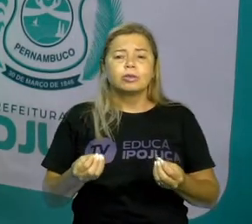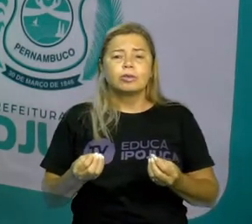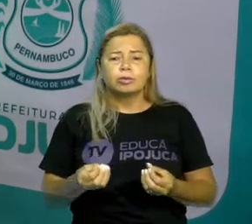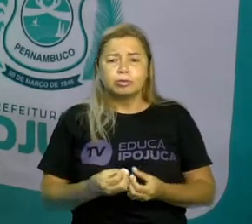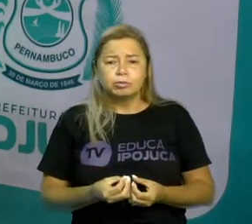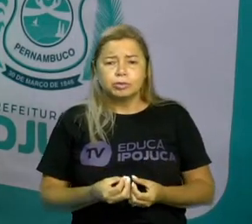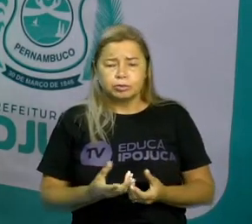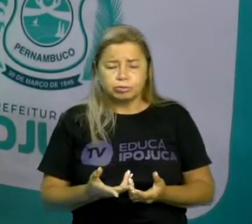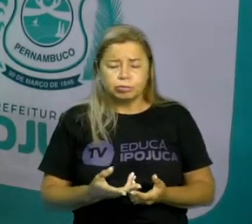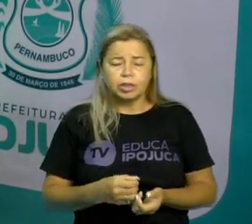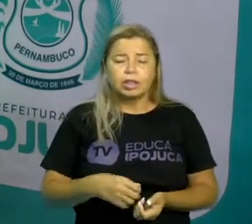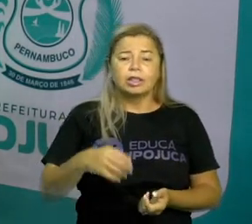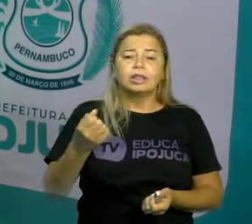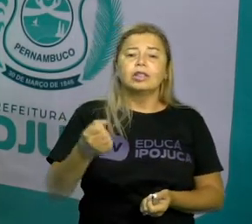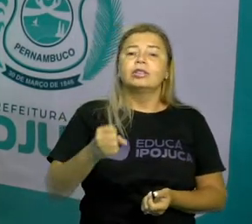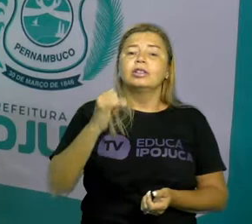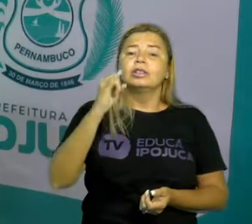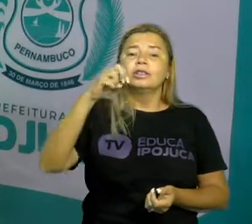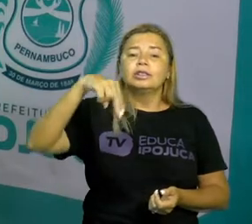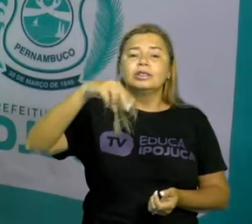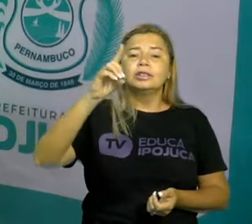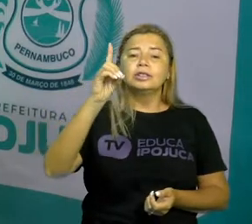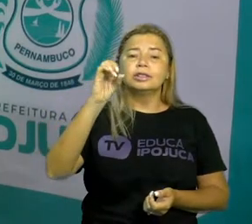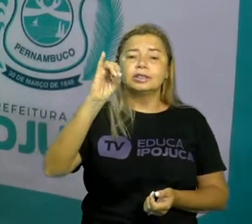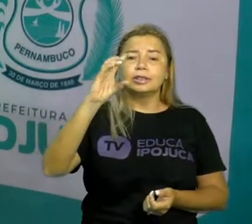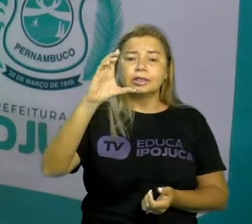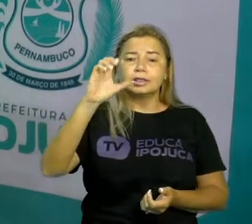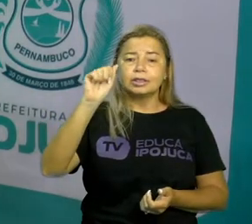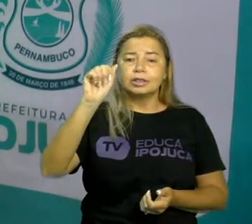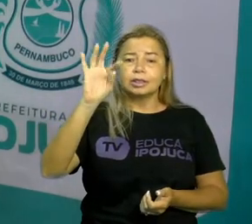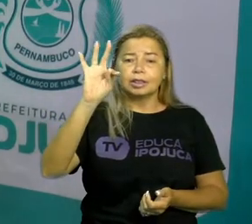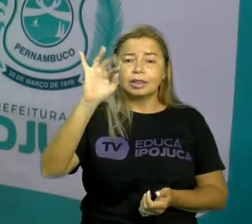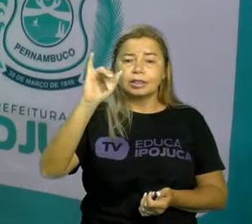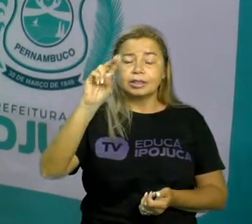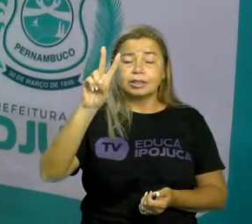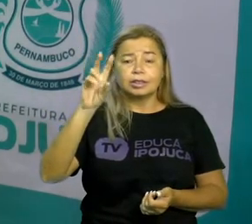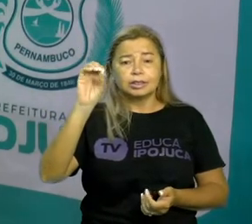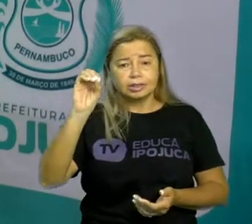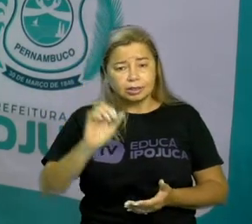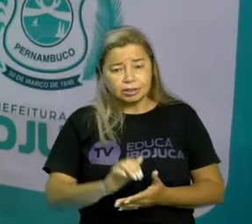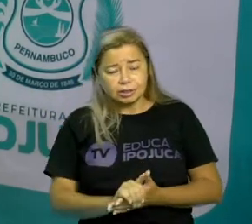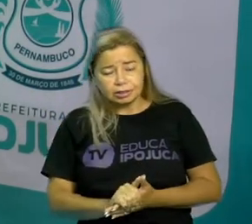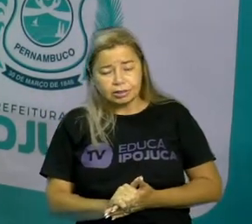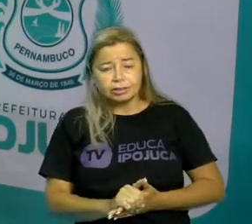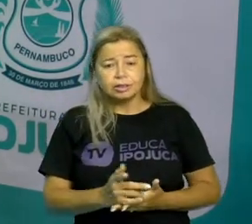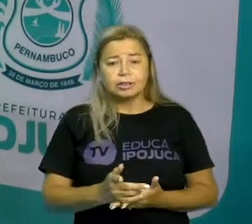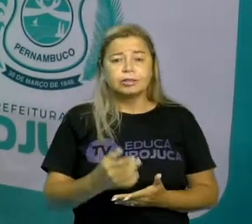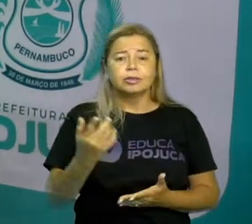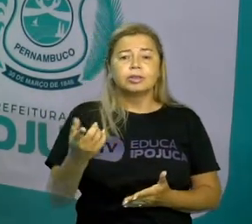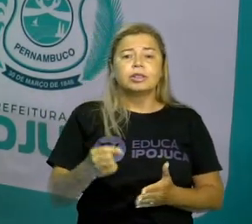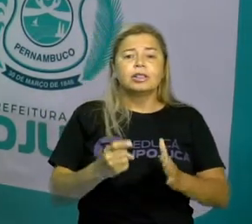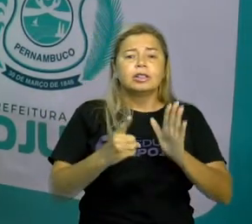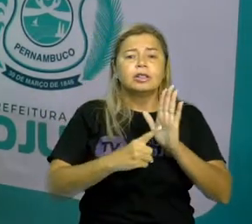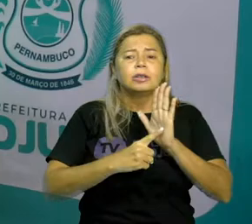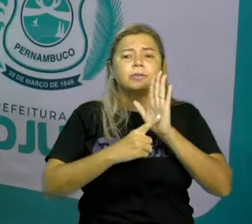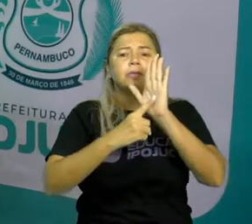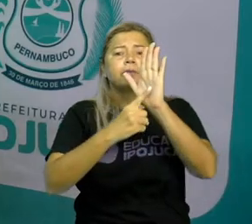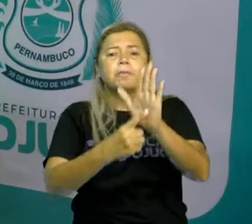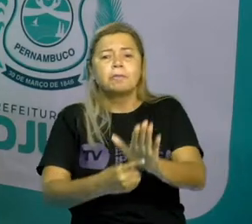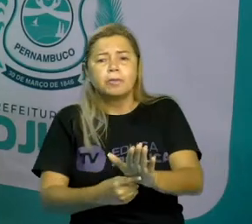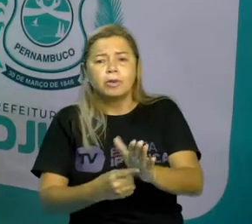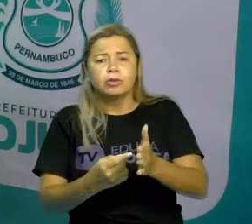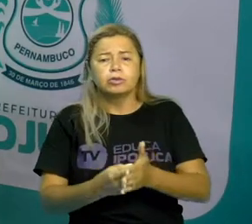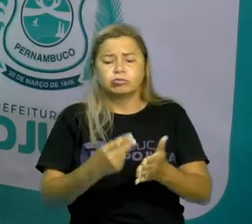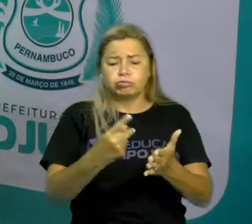modo imperativo Como assim, professora? O que é isso? Os tempos verbais no modo Indicam e expressam Acontecimentos